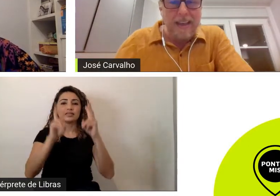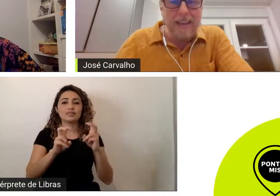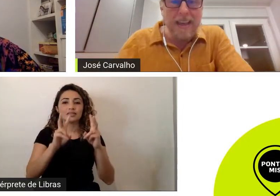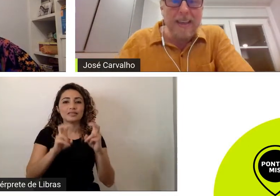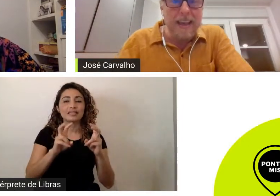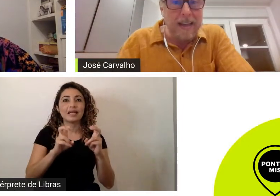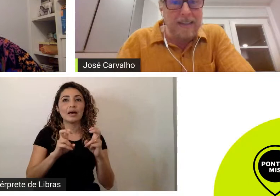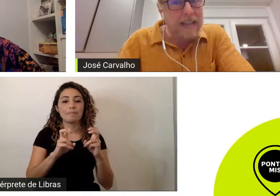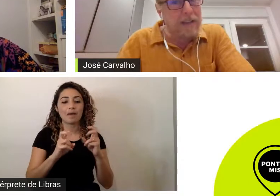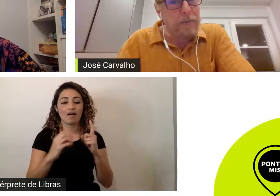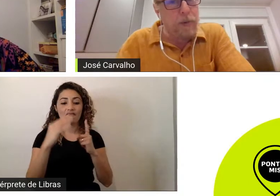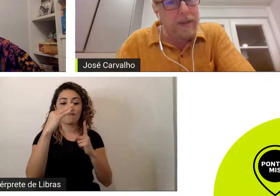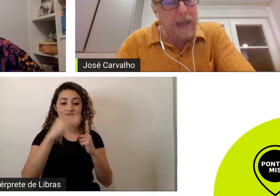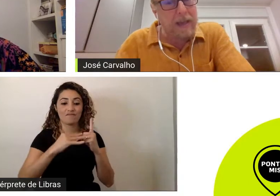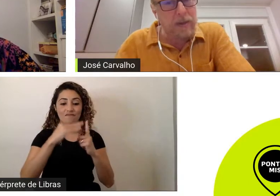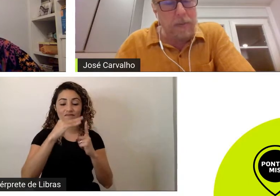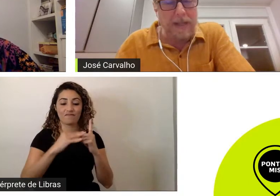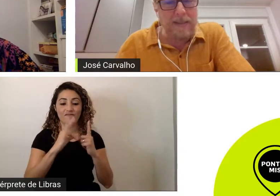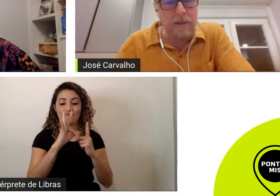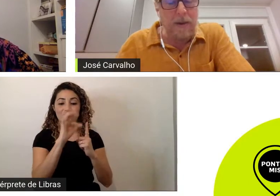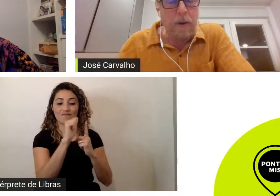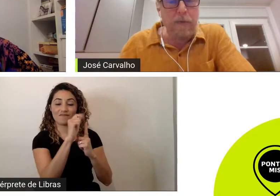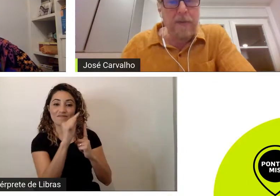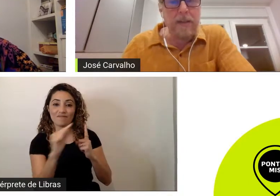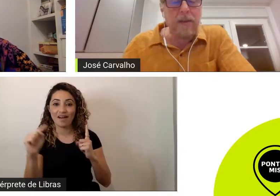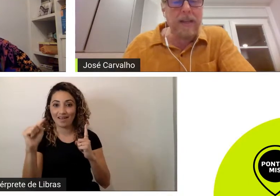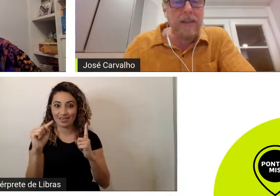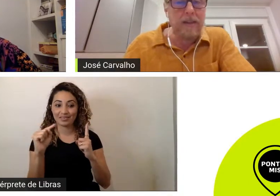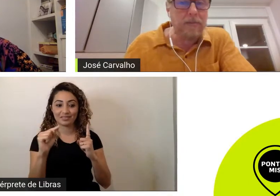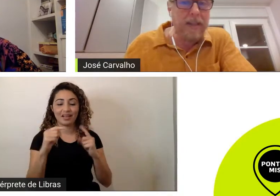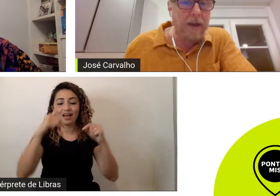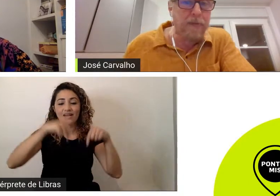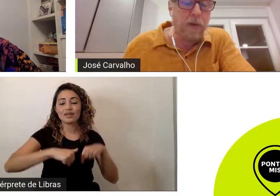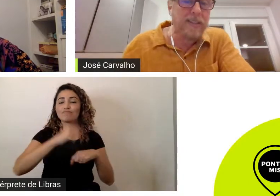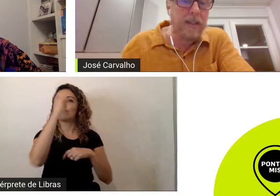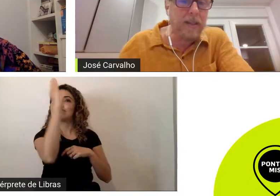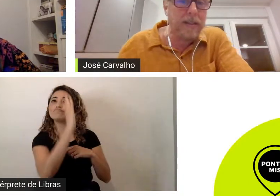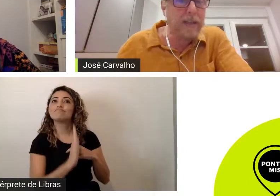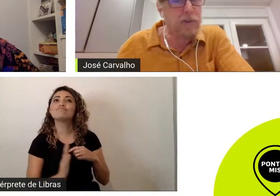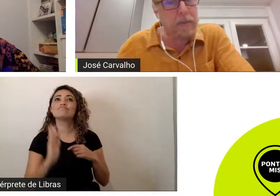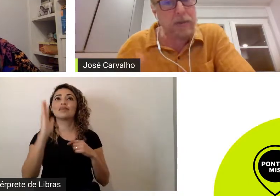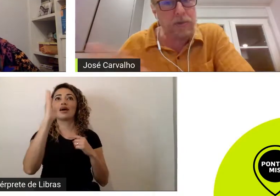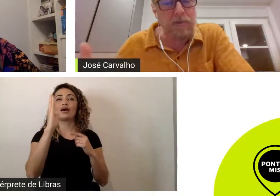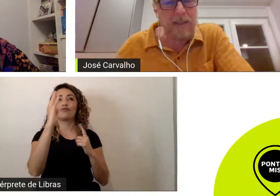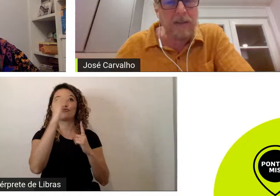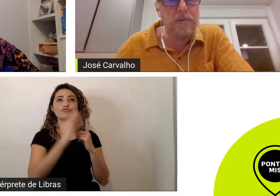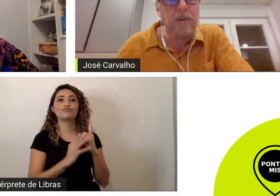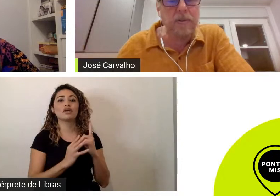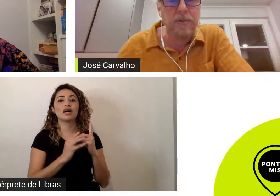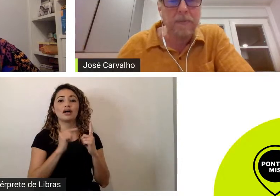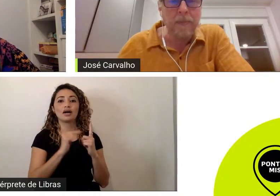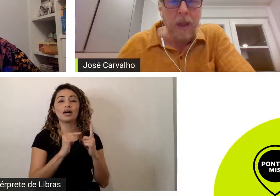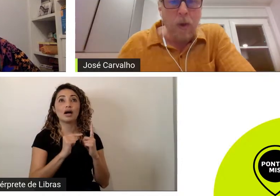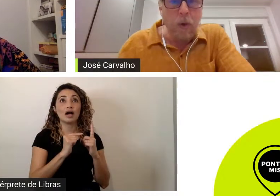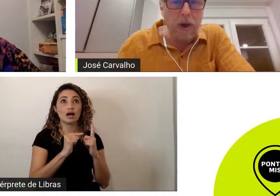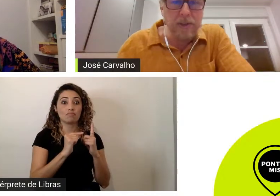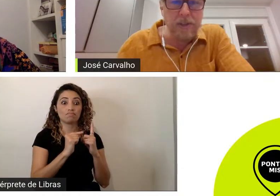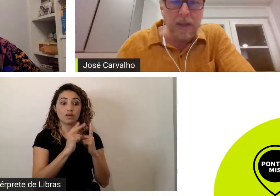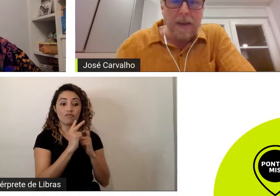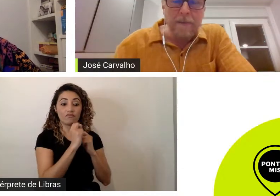e é engraçado porque aqui no Brasil o fandom ainda não tem a força que tem sobretudo nos Estados Unidos